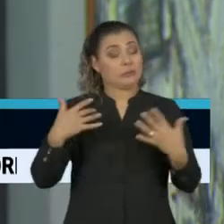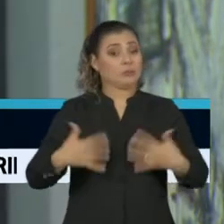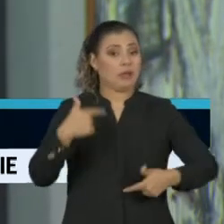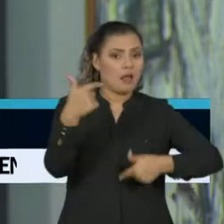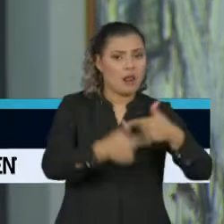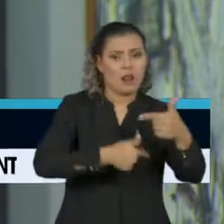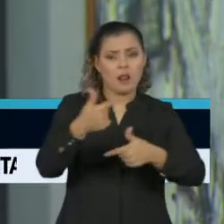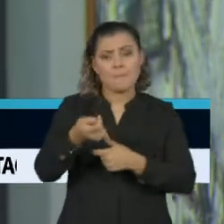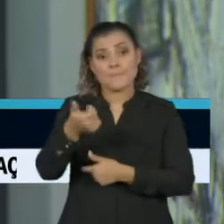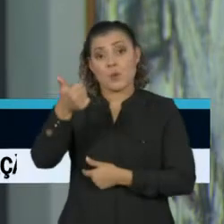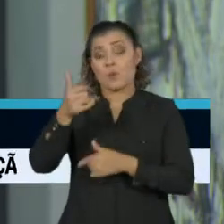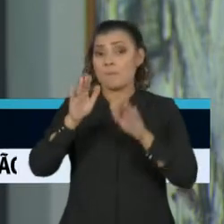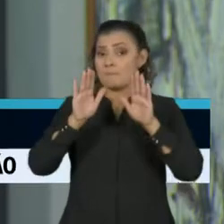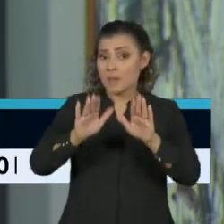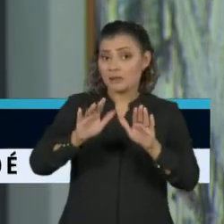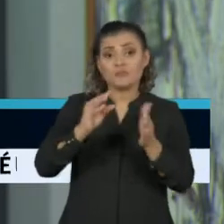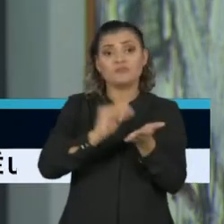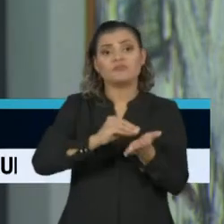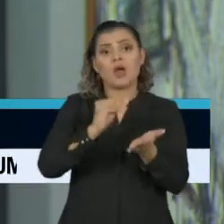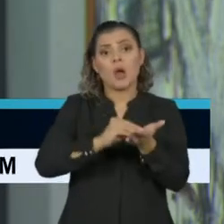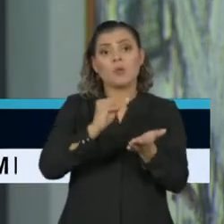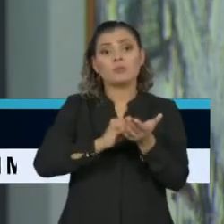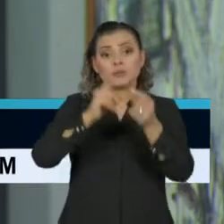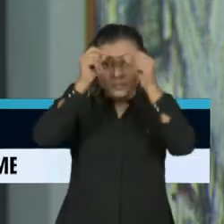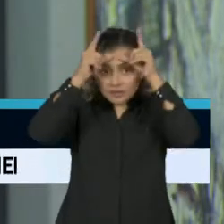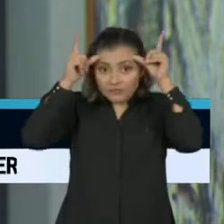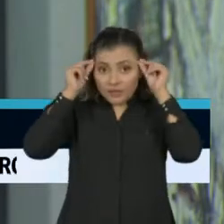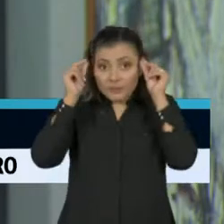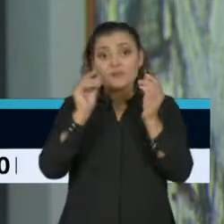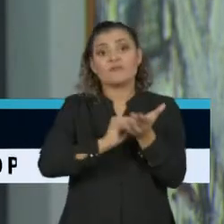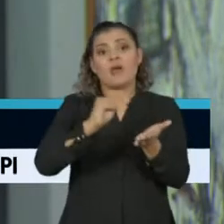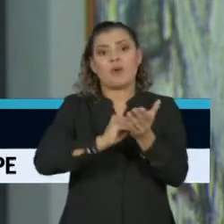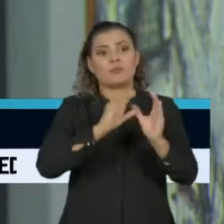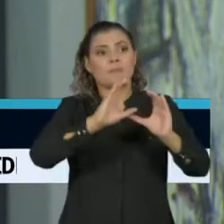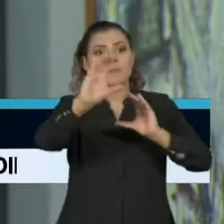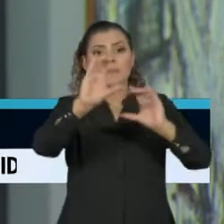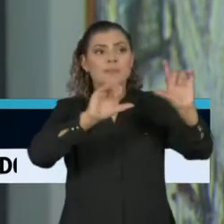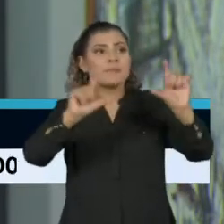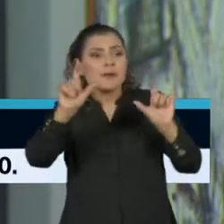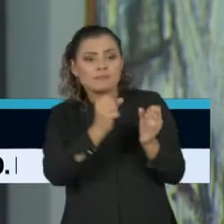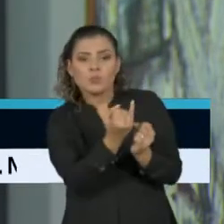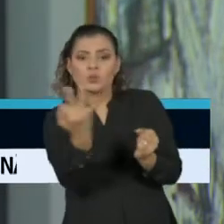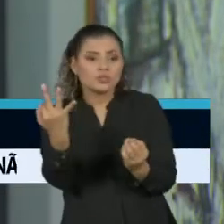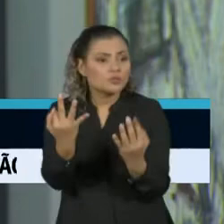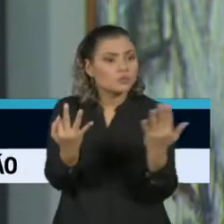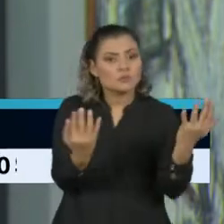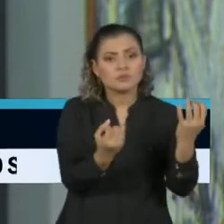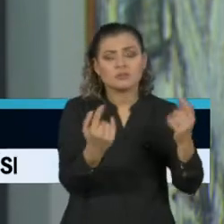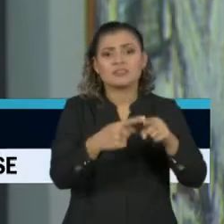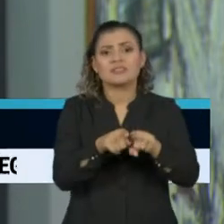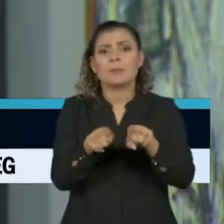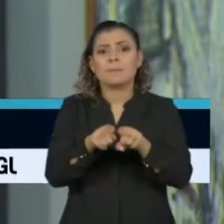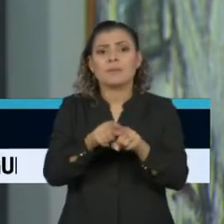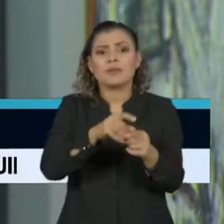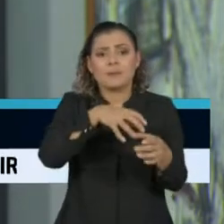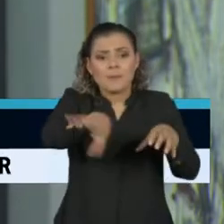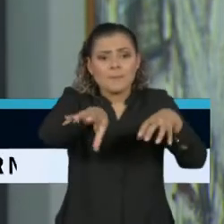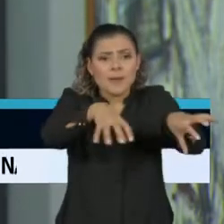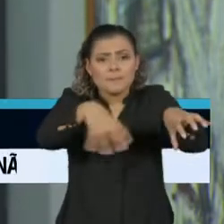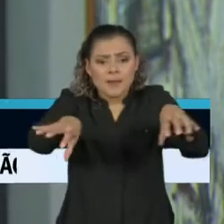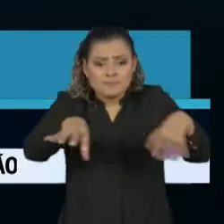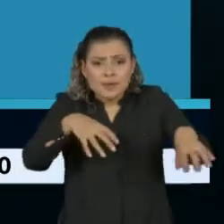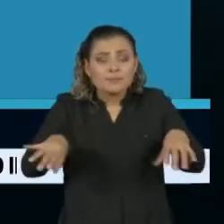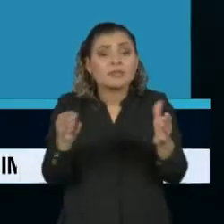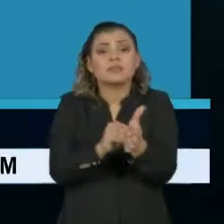mas sim a má distribuição pelo país e as péssimas condições de trabalho. É o que aponta um relatório da OMS.